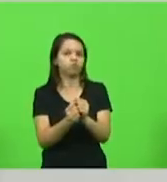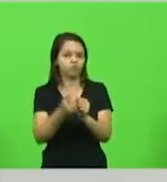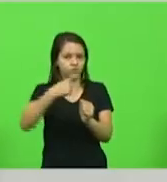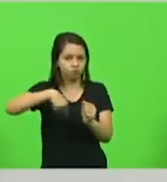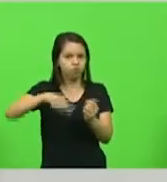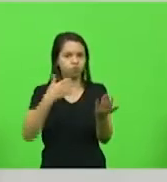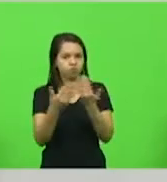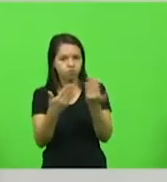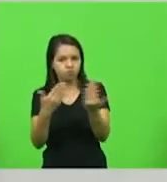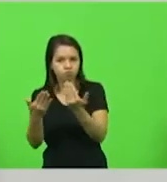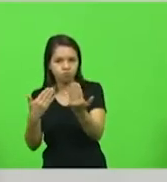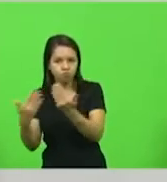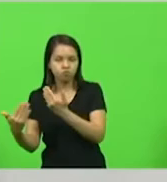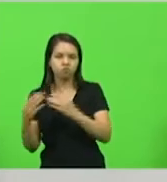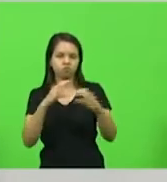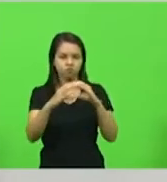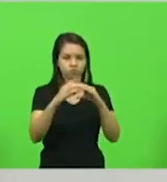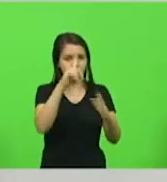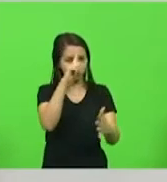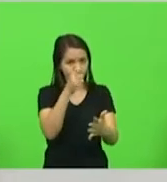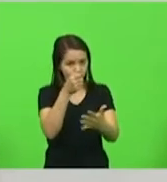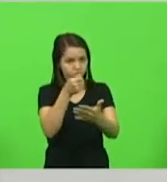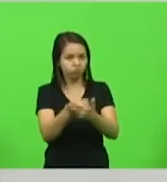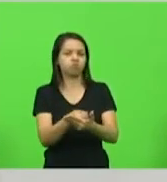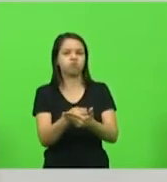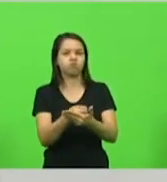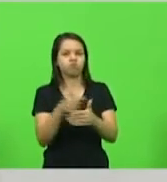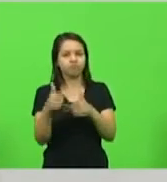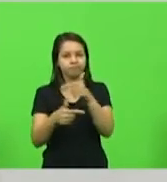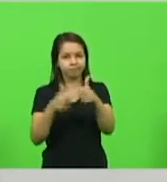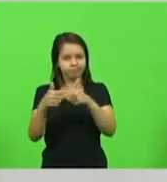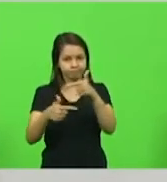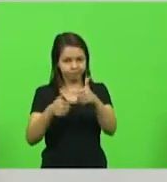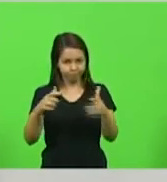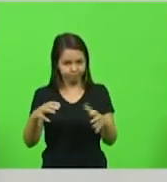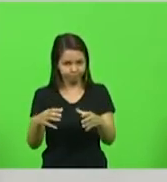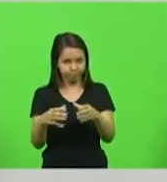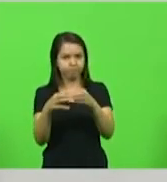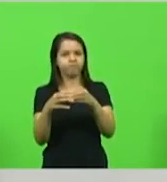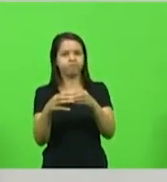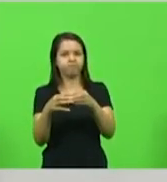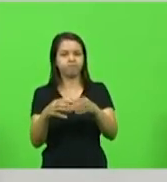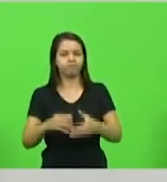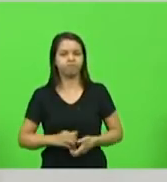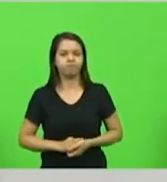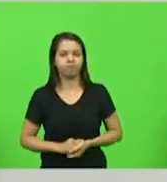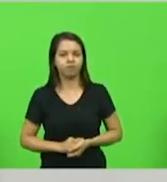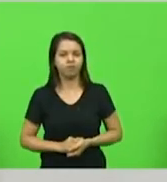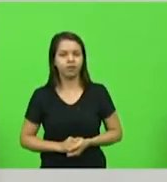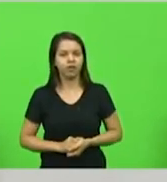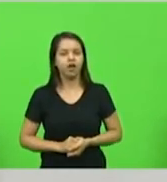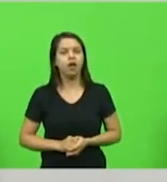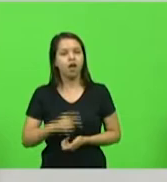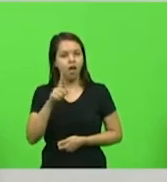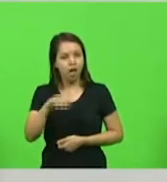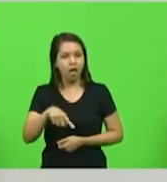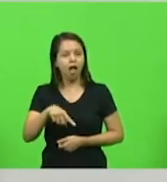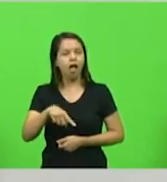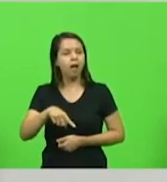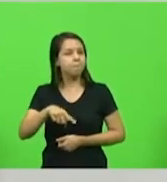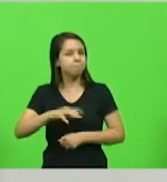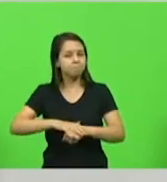conciliação e trabalho integrado. Esta é a maior e mais importante